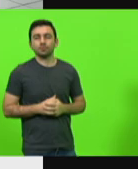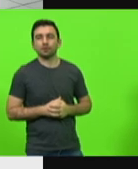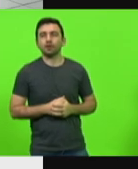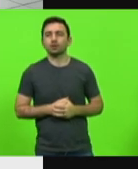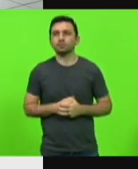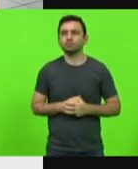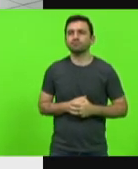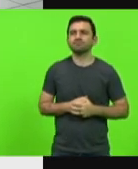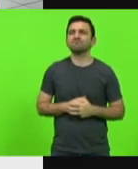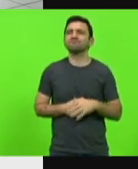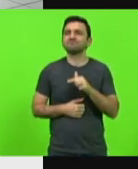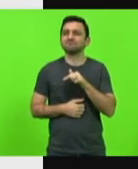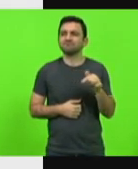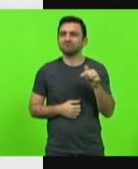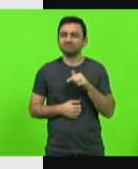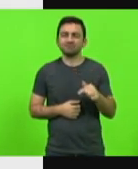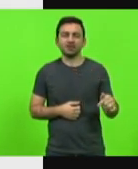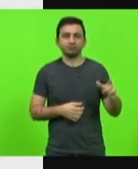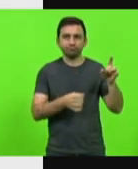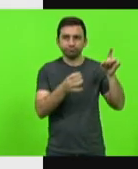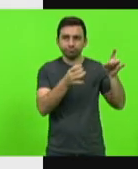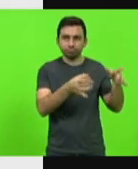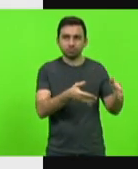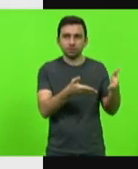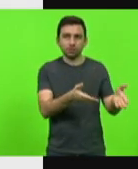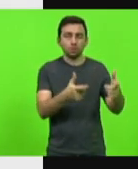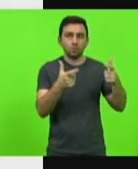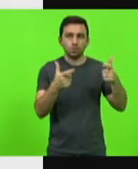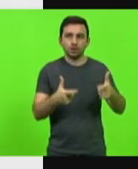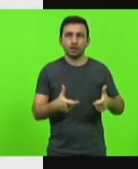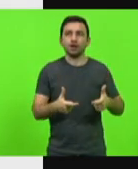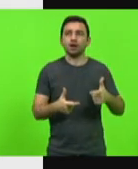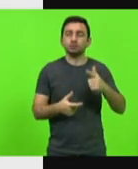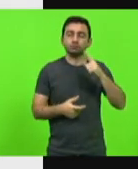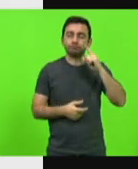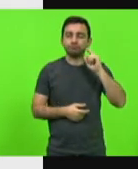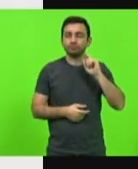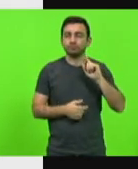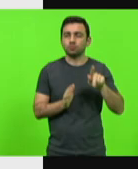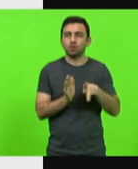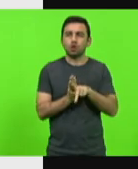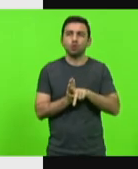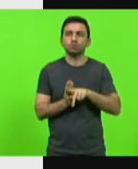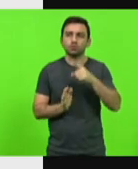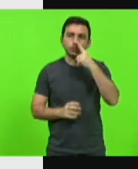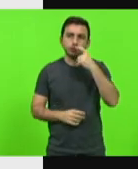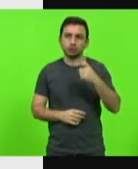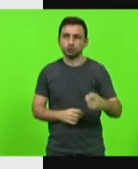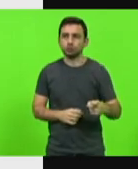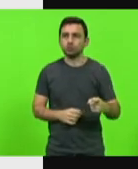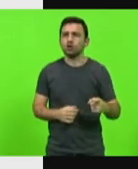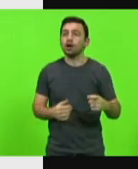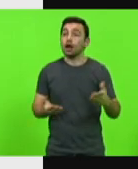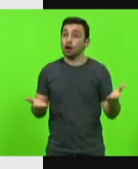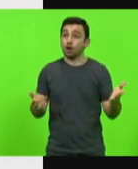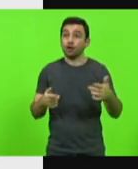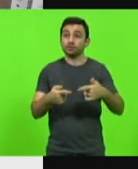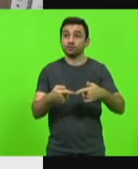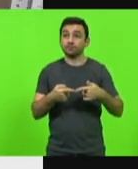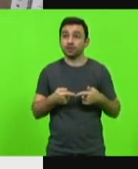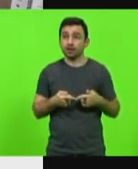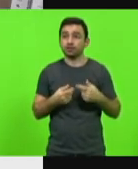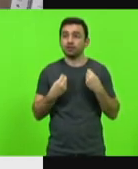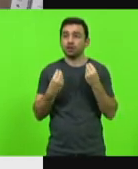com destino ao aterro sanitário. Apenas 7 quilos. A entrega da certificação aconteceu no final do ano de